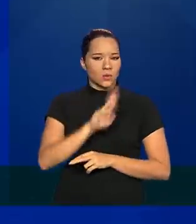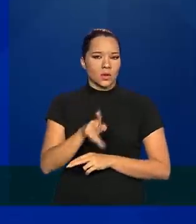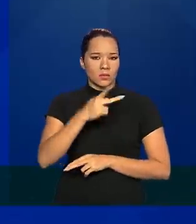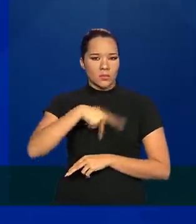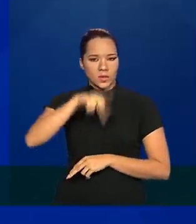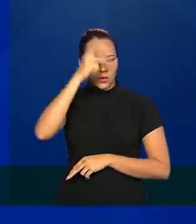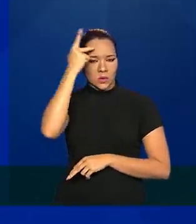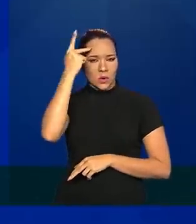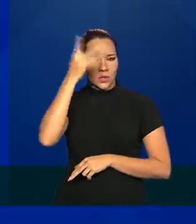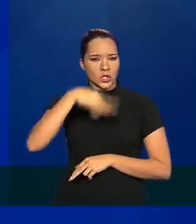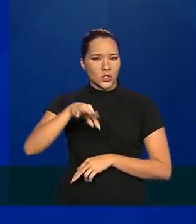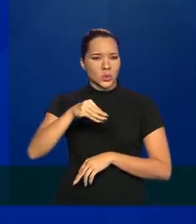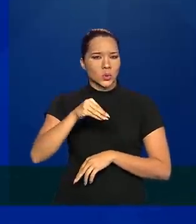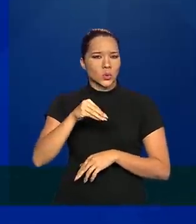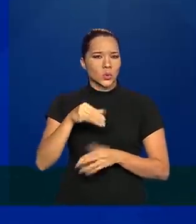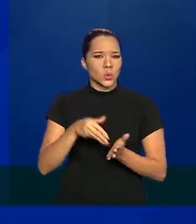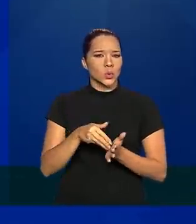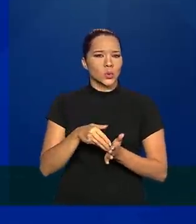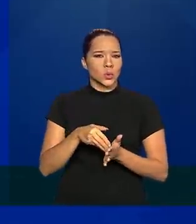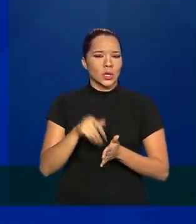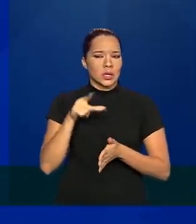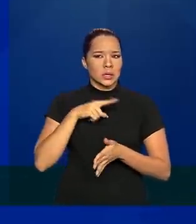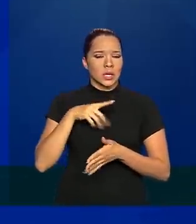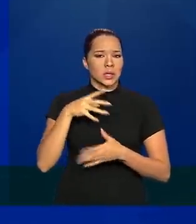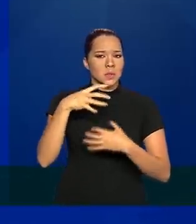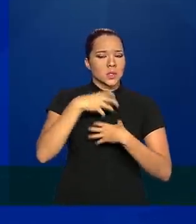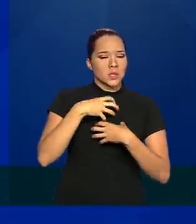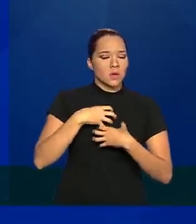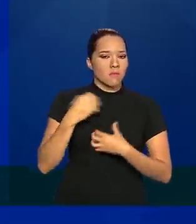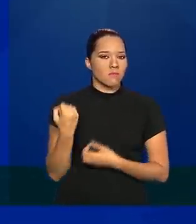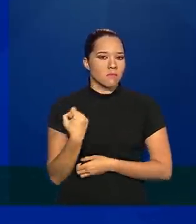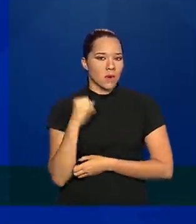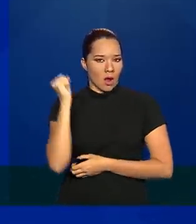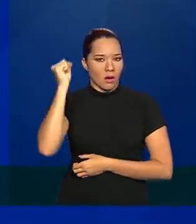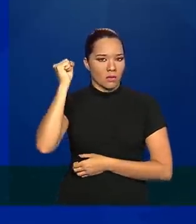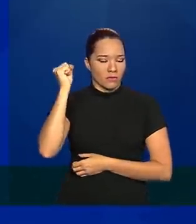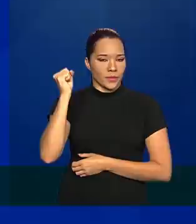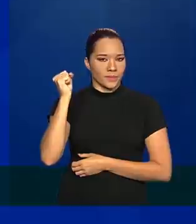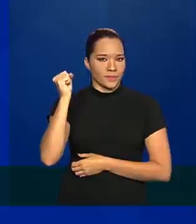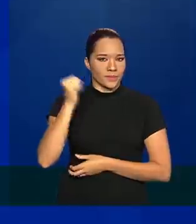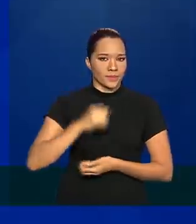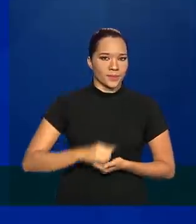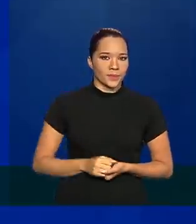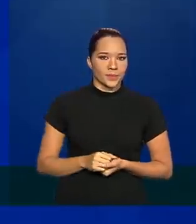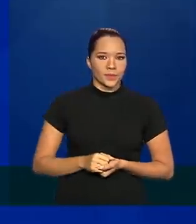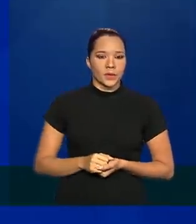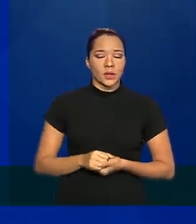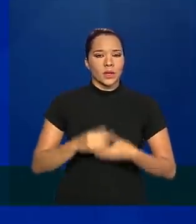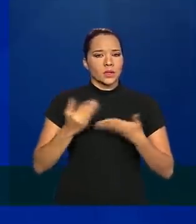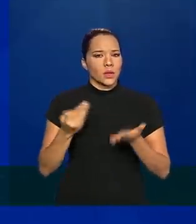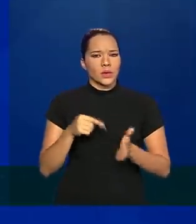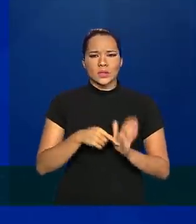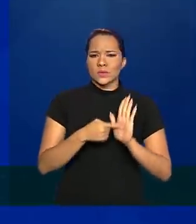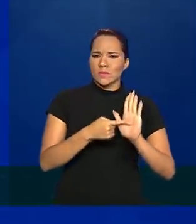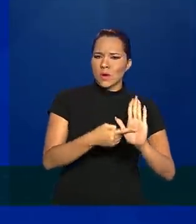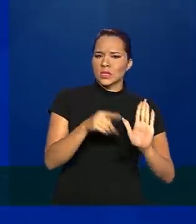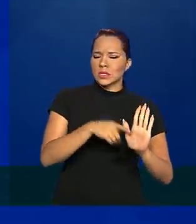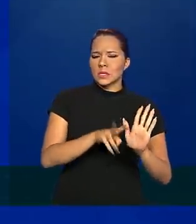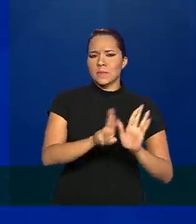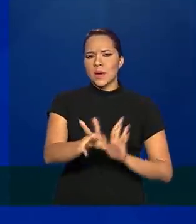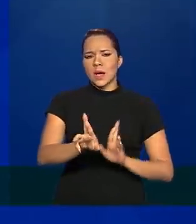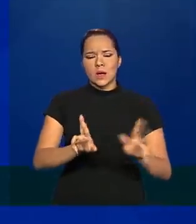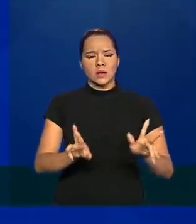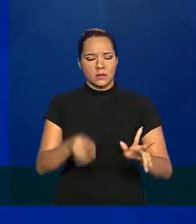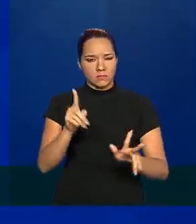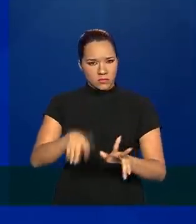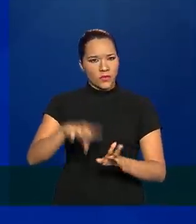com sintomas desenvolvem os sintomas graves. A apresentação não apresenta essa distinção. Isso